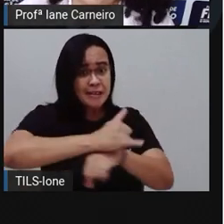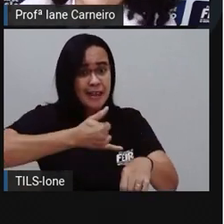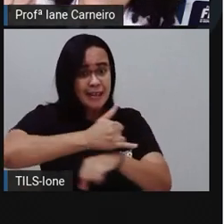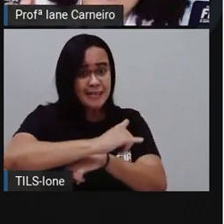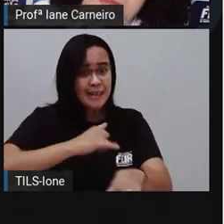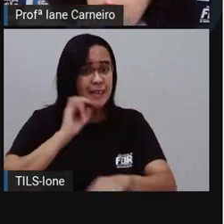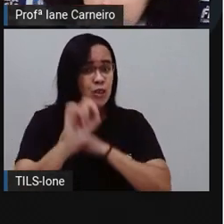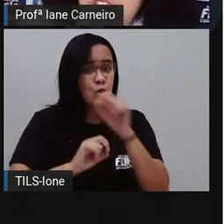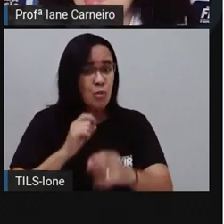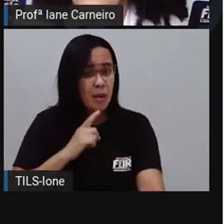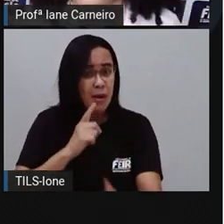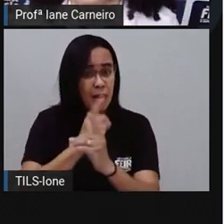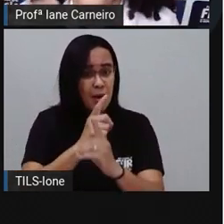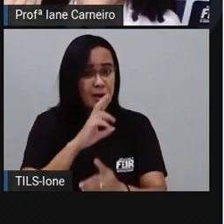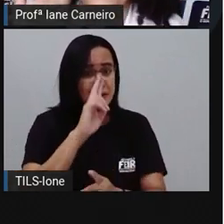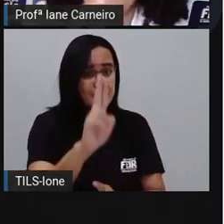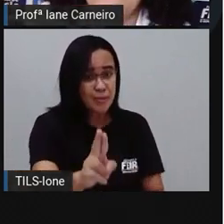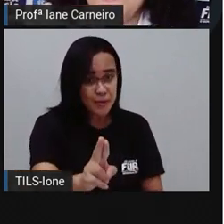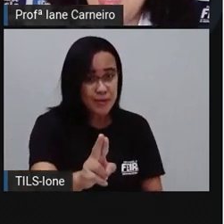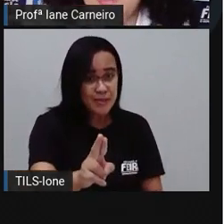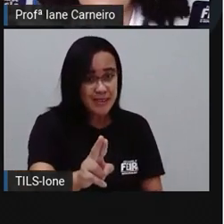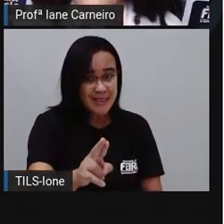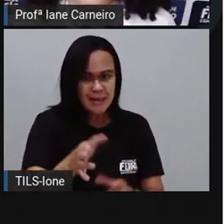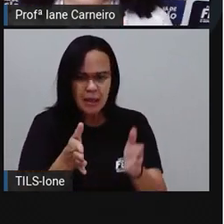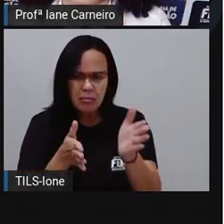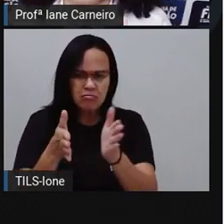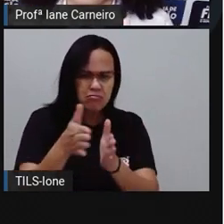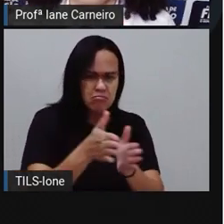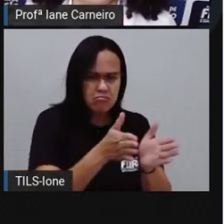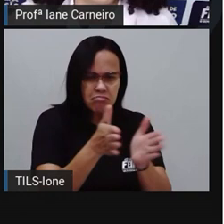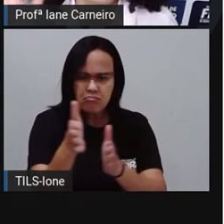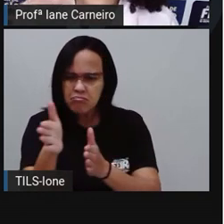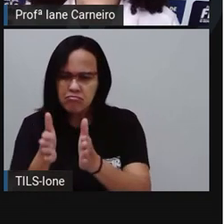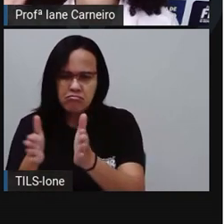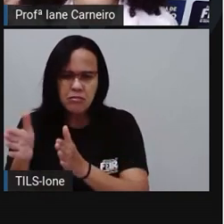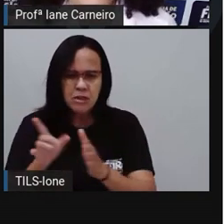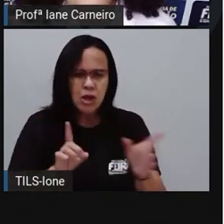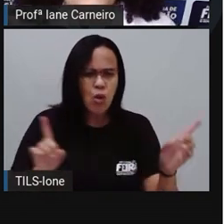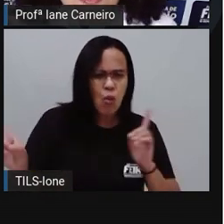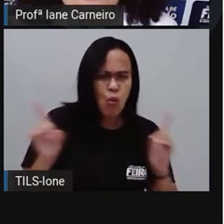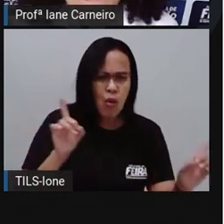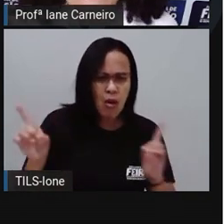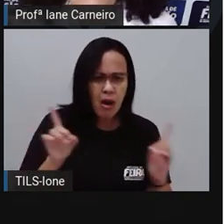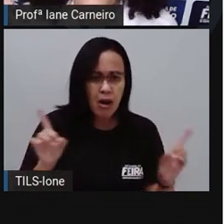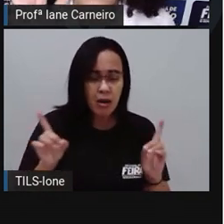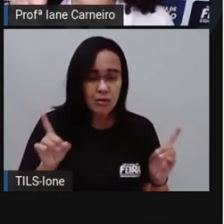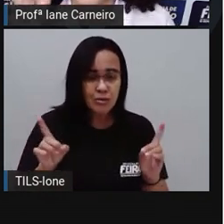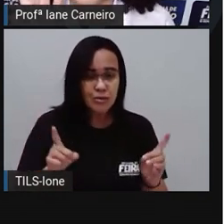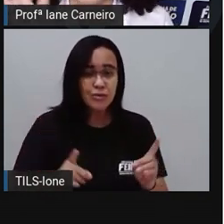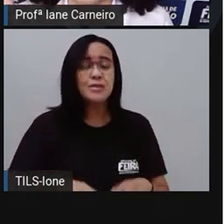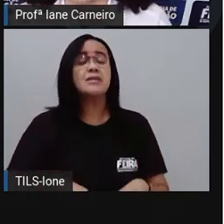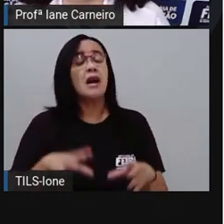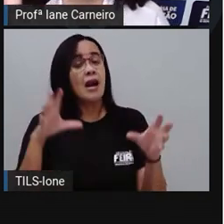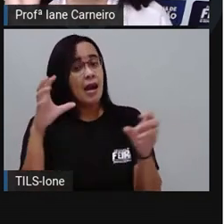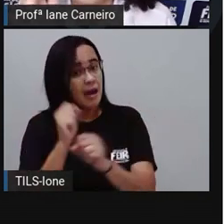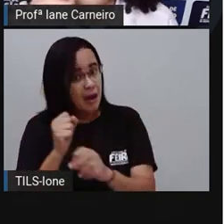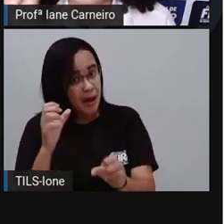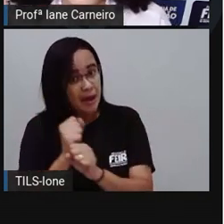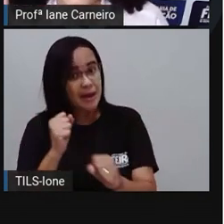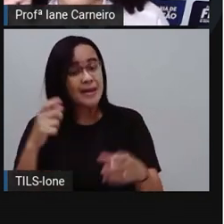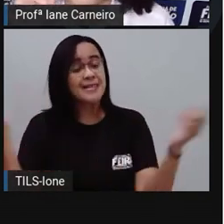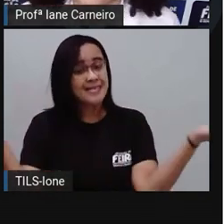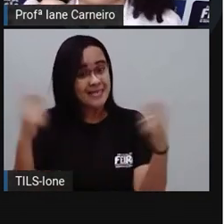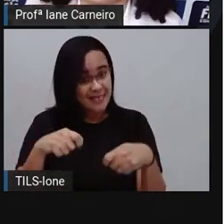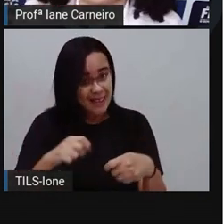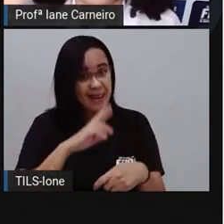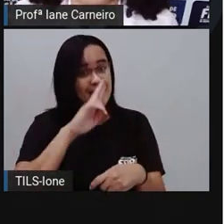encontrar essa resposta? Qual é melhor caminho? Fazer uma estimativa, Calcular mais ou menos assim. Qual